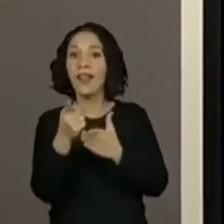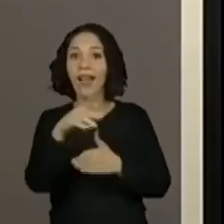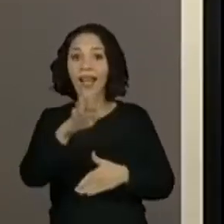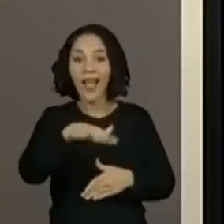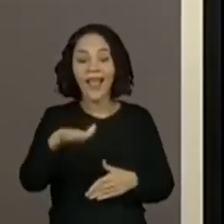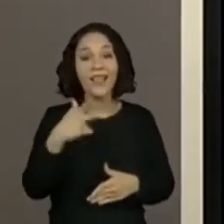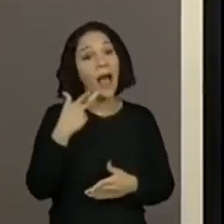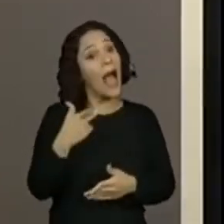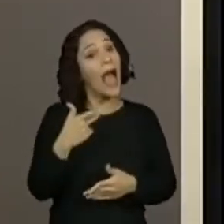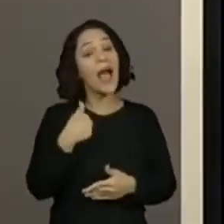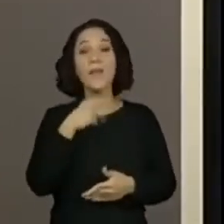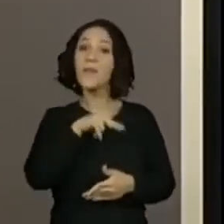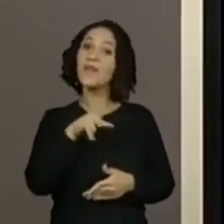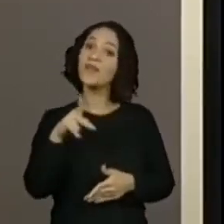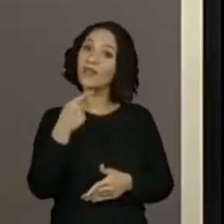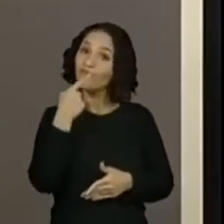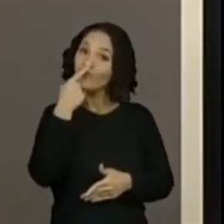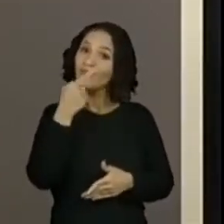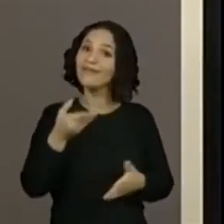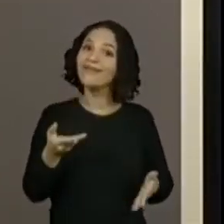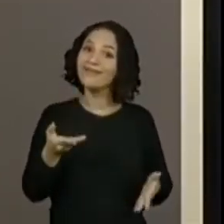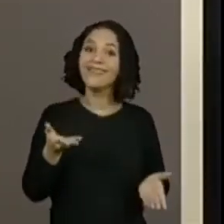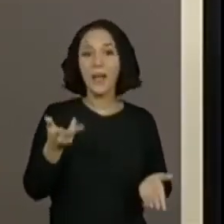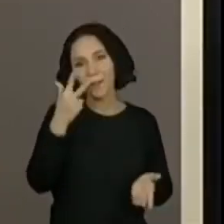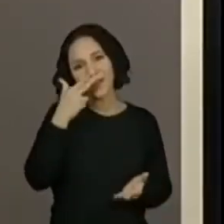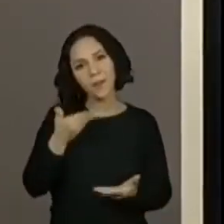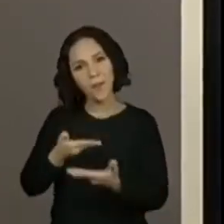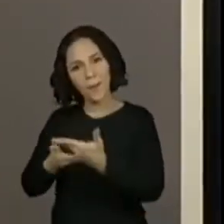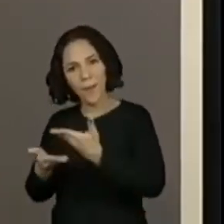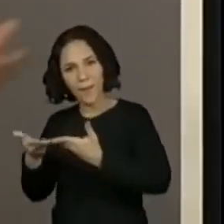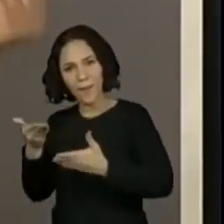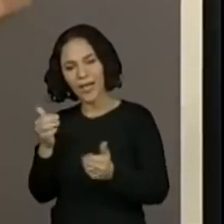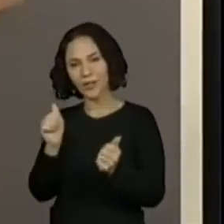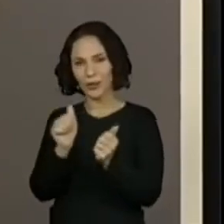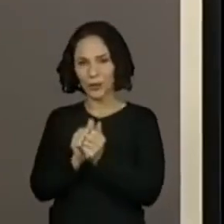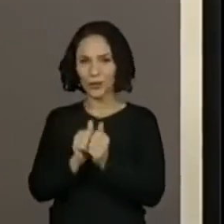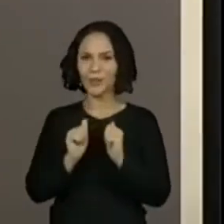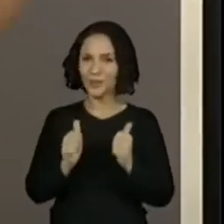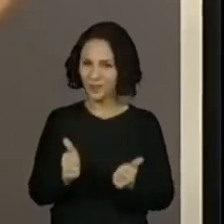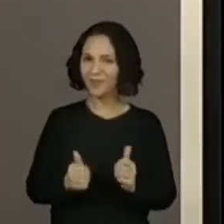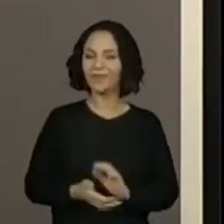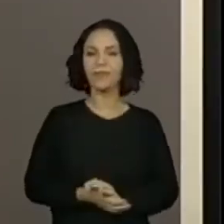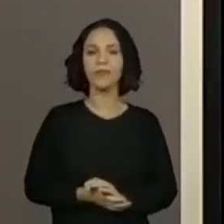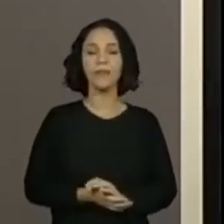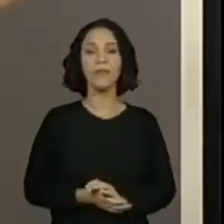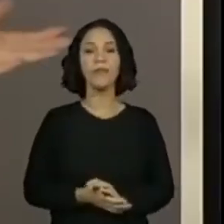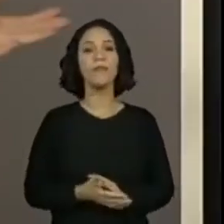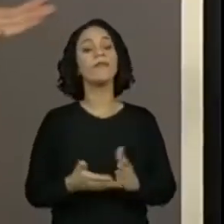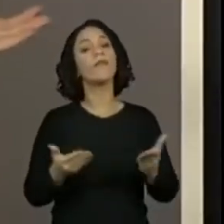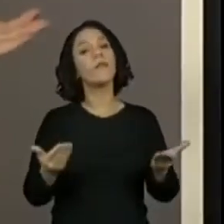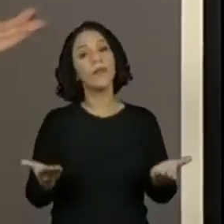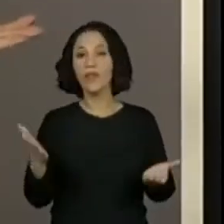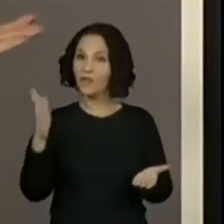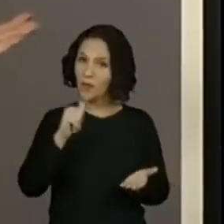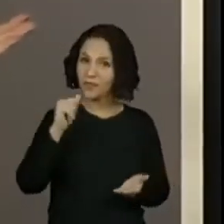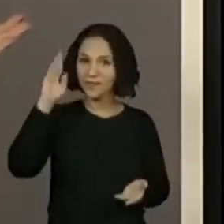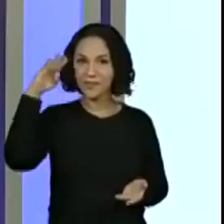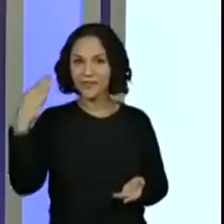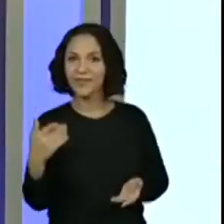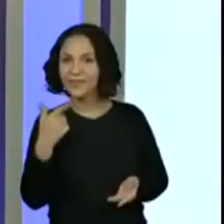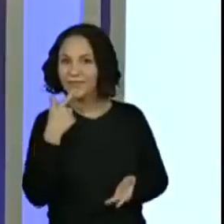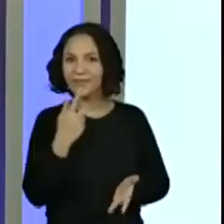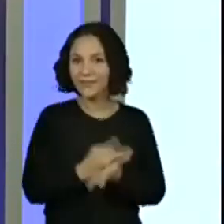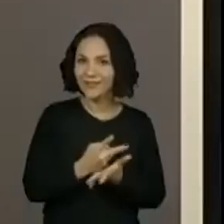gente constrói uma valorização do nosso espaço junto com eles e com vocês. Lu, aquele, vamos lá de novo? Vamos